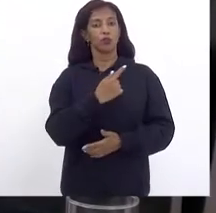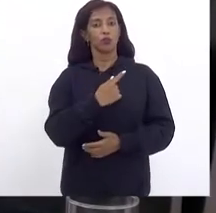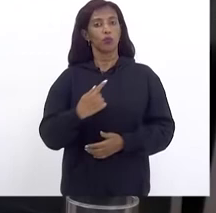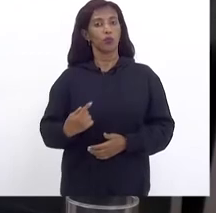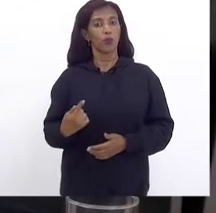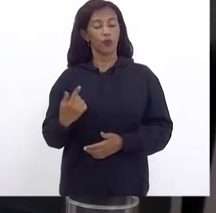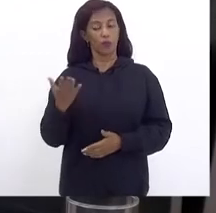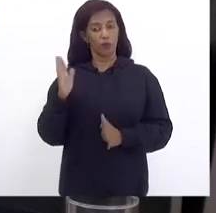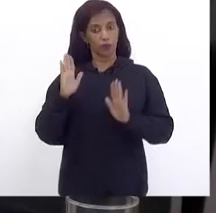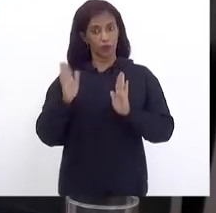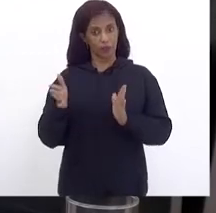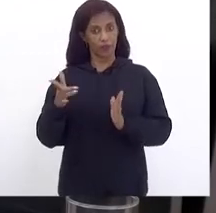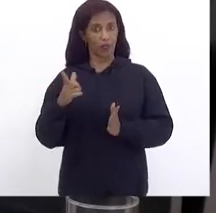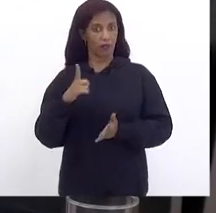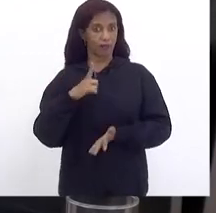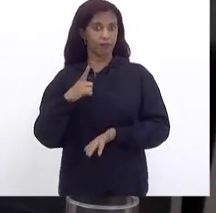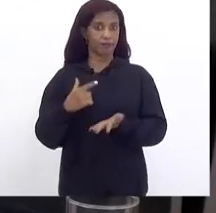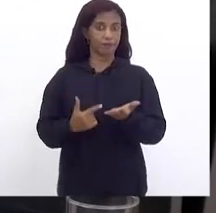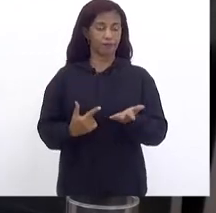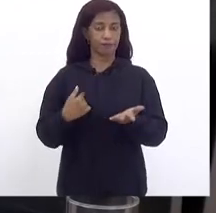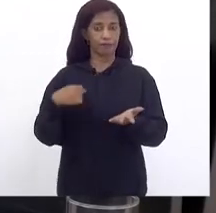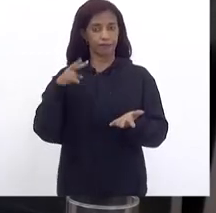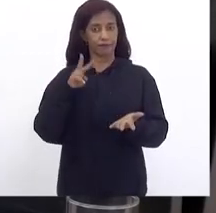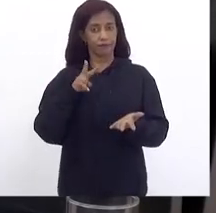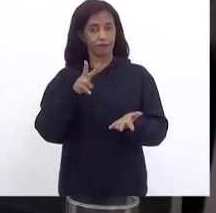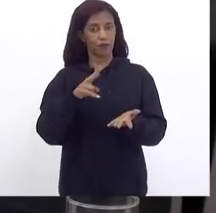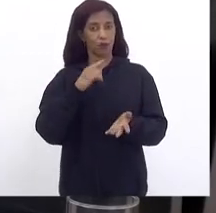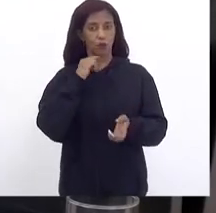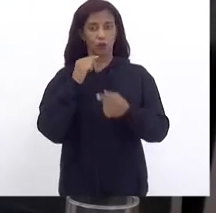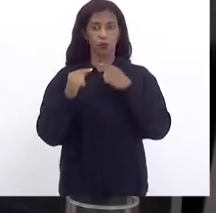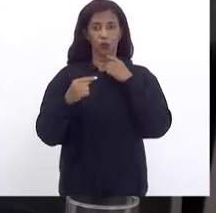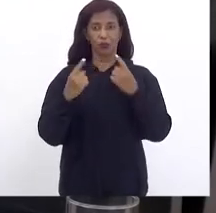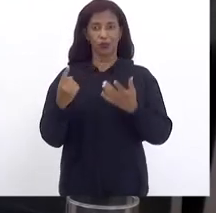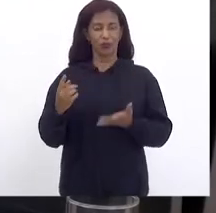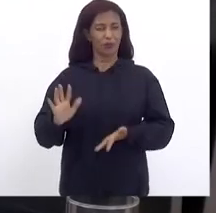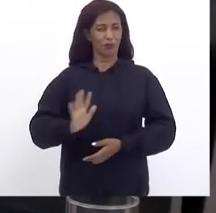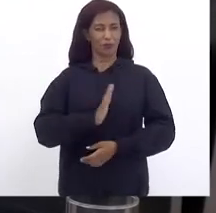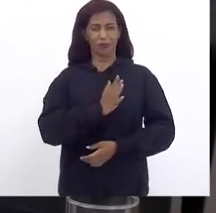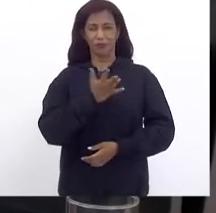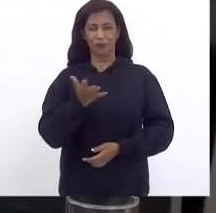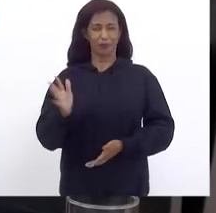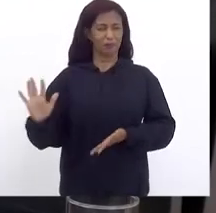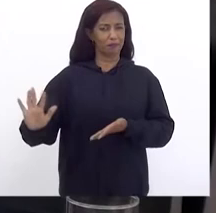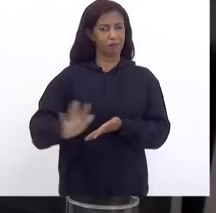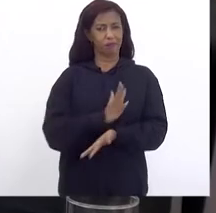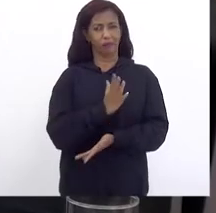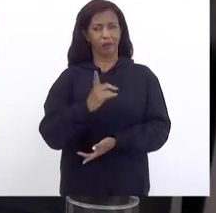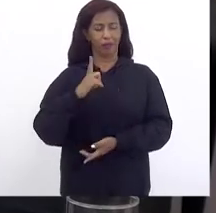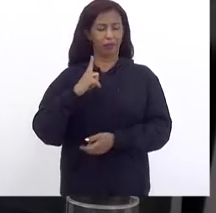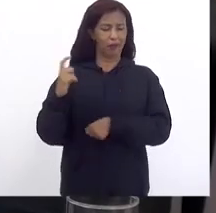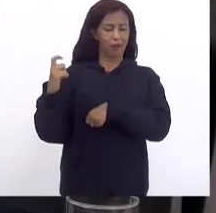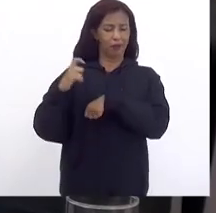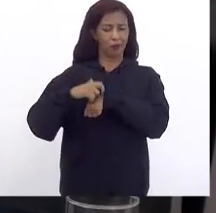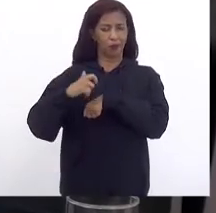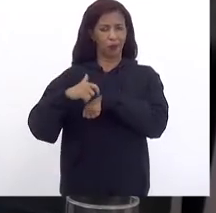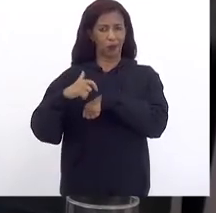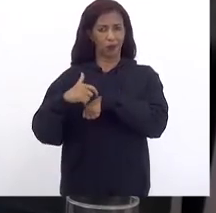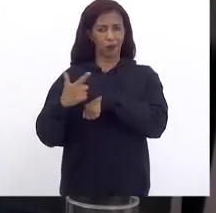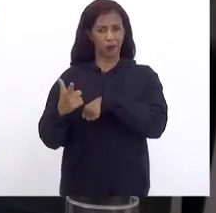Que aqui passou Que ao meu ver Foi sem dúvida nenhuma Um desastre Naquele momento Tinha tudo para ser